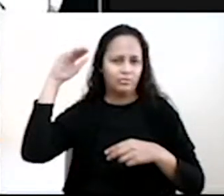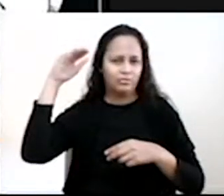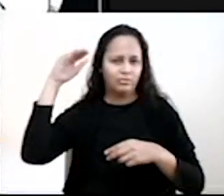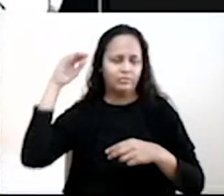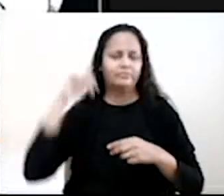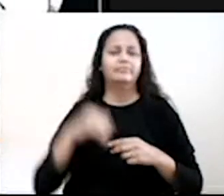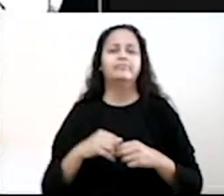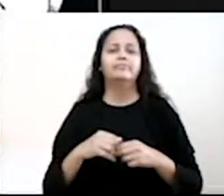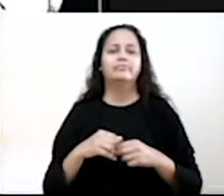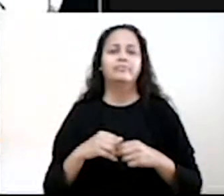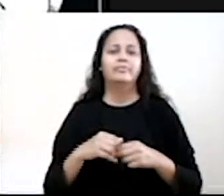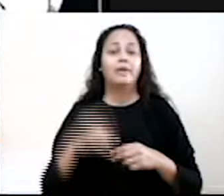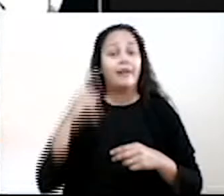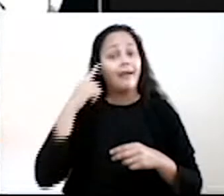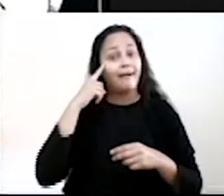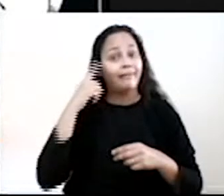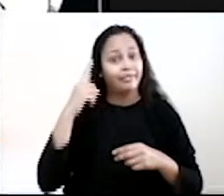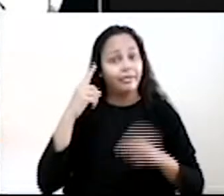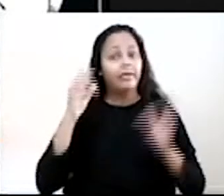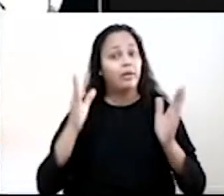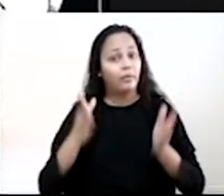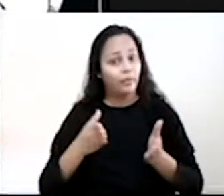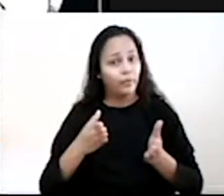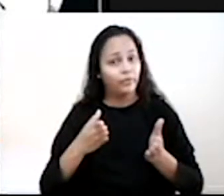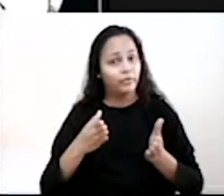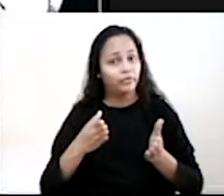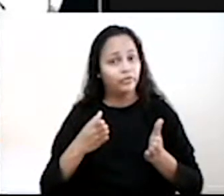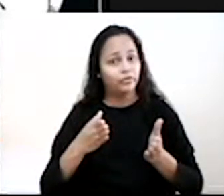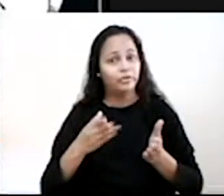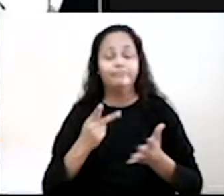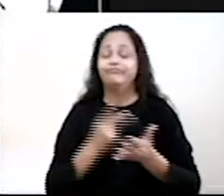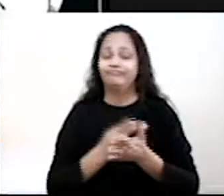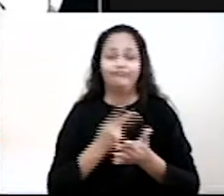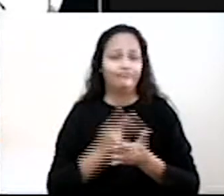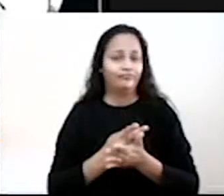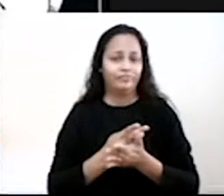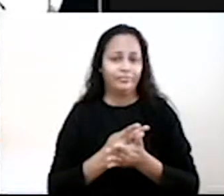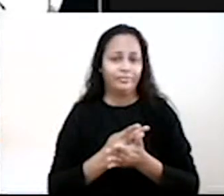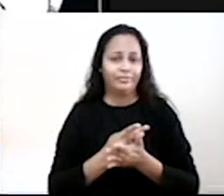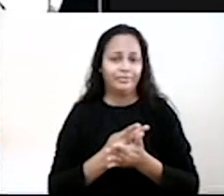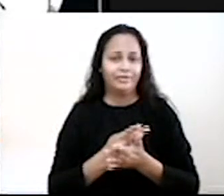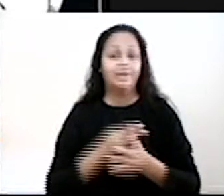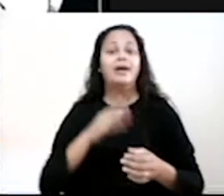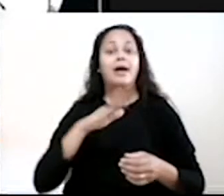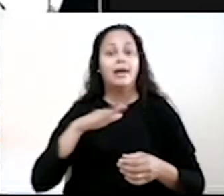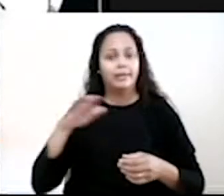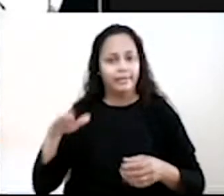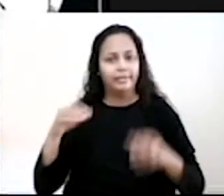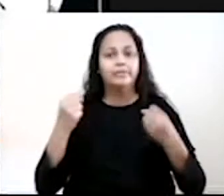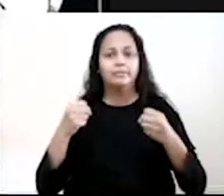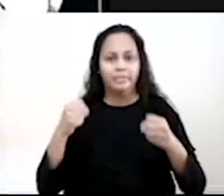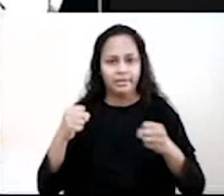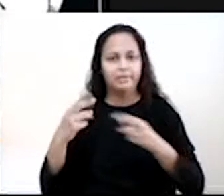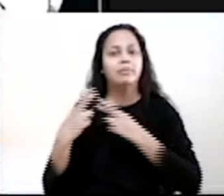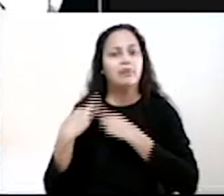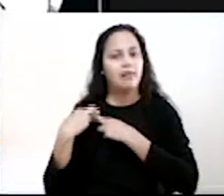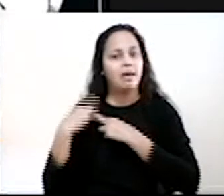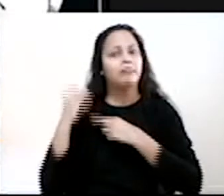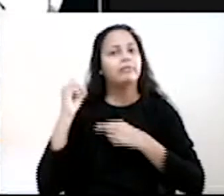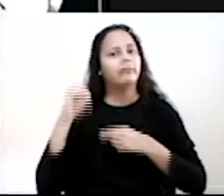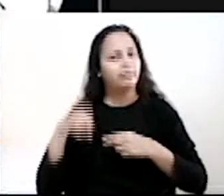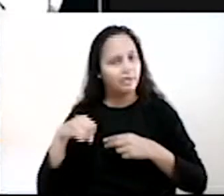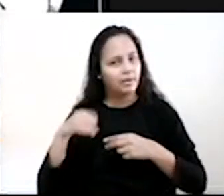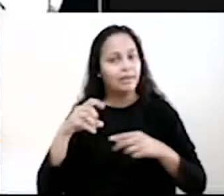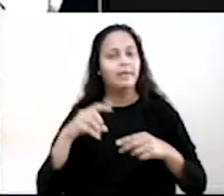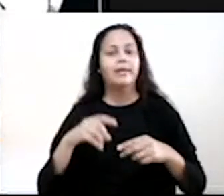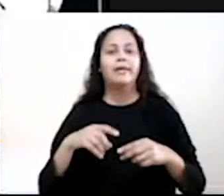Vocês concordam com isso? Hoje, essa ideia, ela já viu que ela não é correta. A criança precisa ter responsabilidade? Sim, mas não o